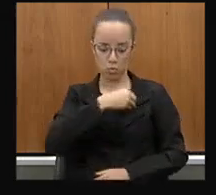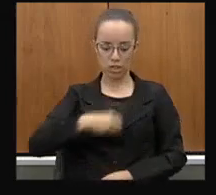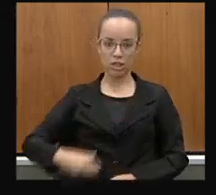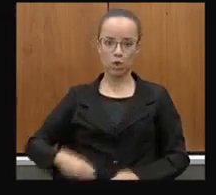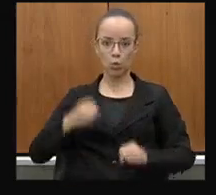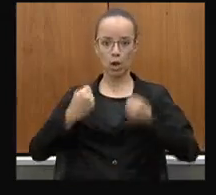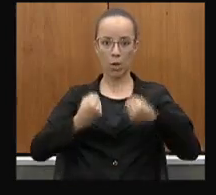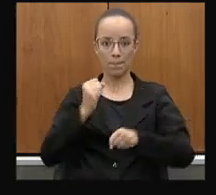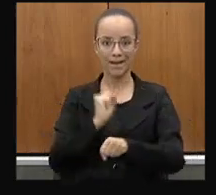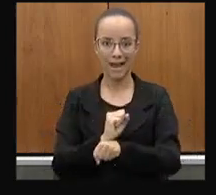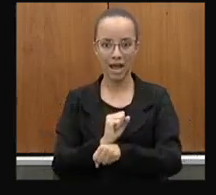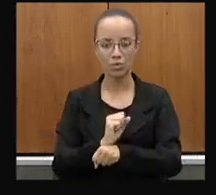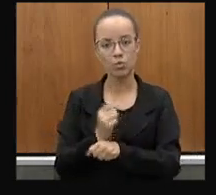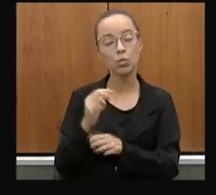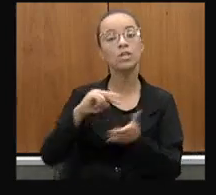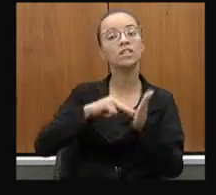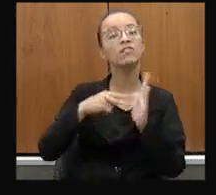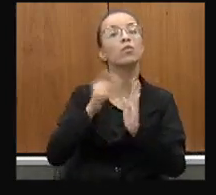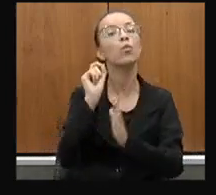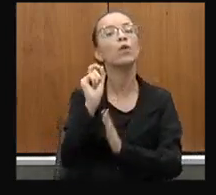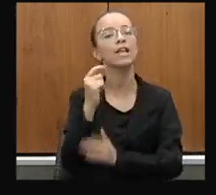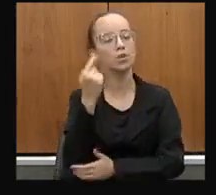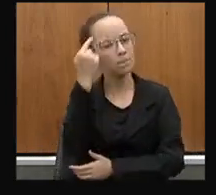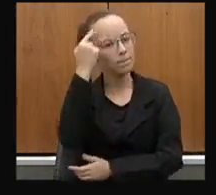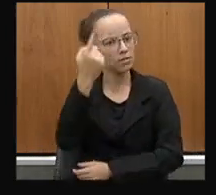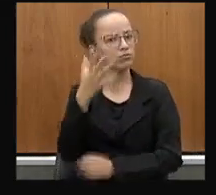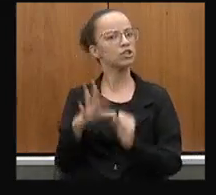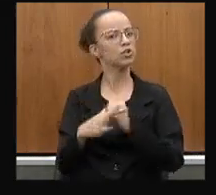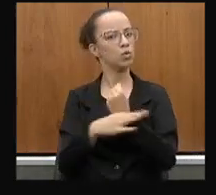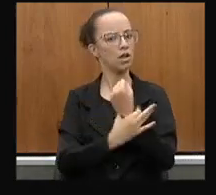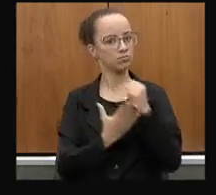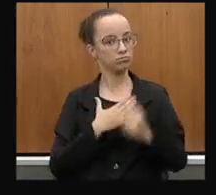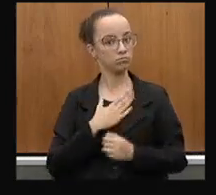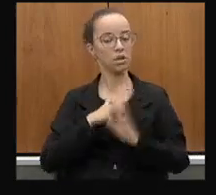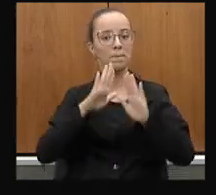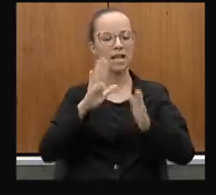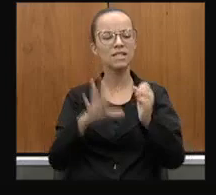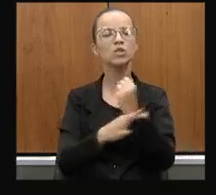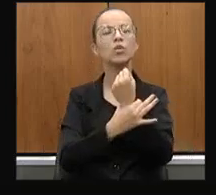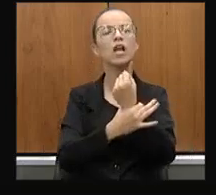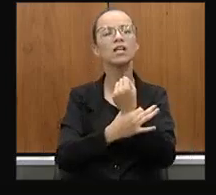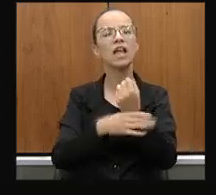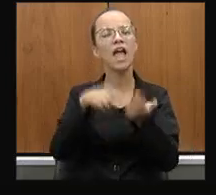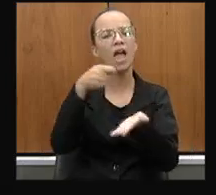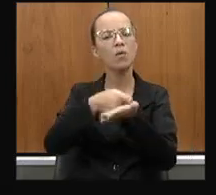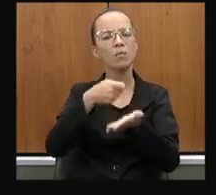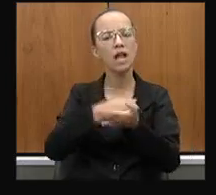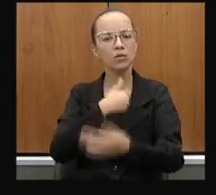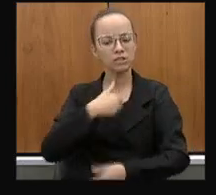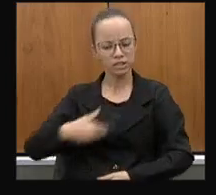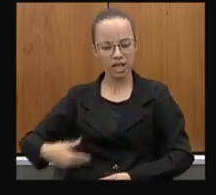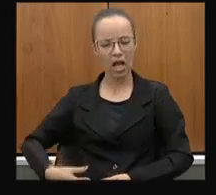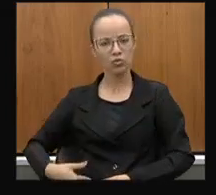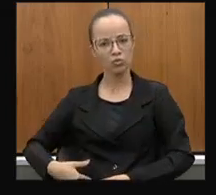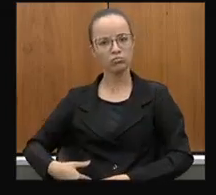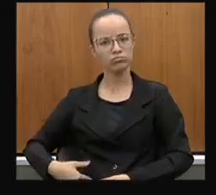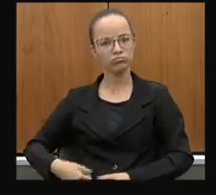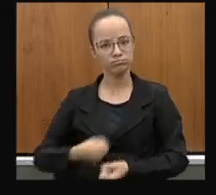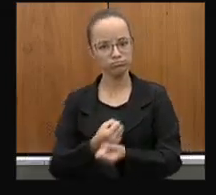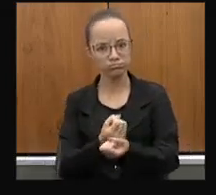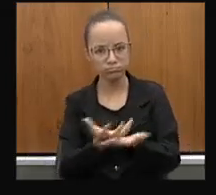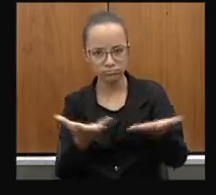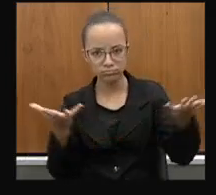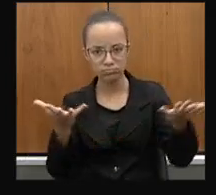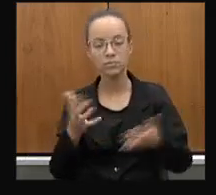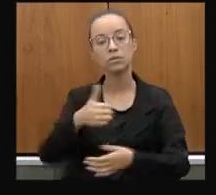parado, é que eu estou pensando em segurança, mas segurança também é obrigação do Estado para adudar as pessoas. O nosso